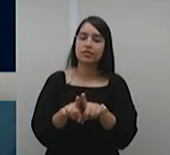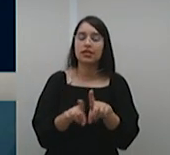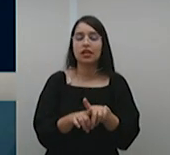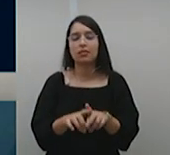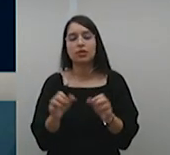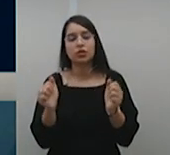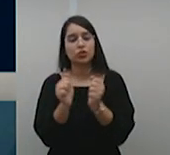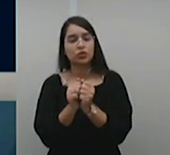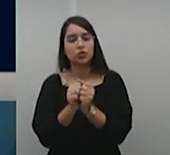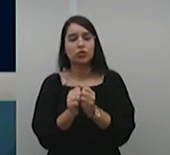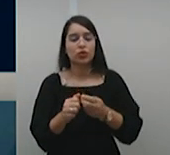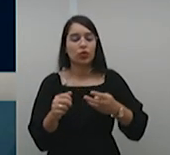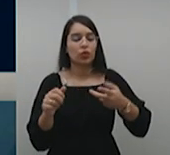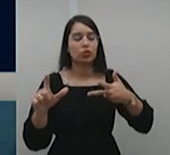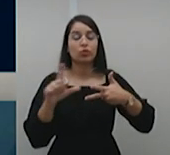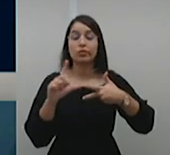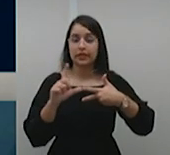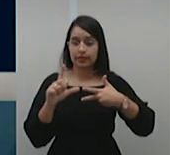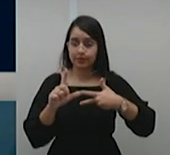Legislativo.